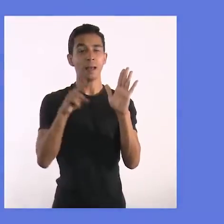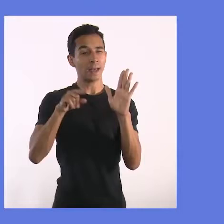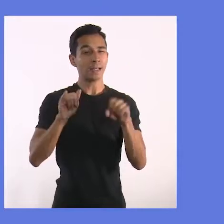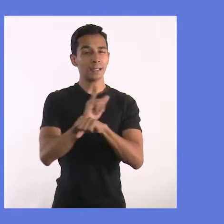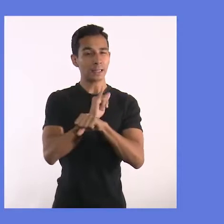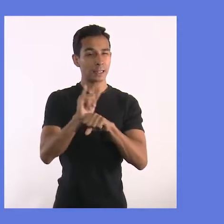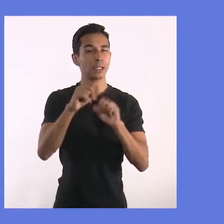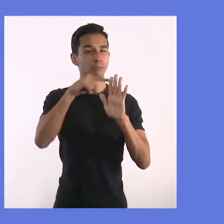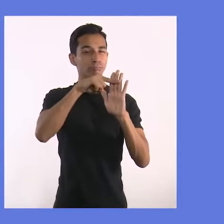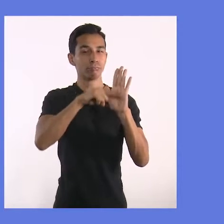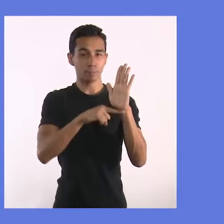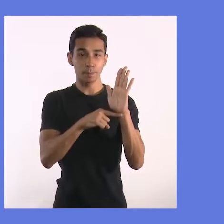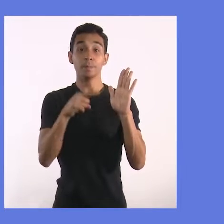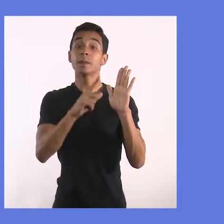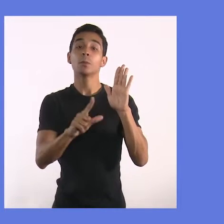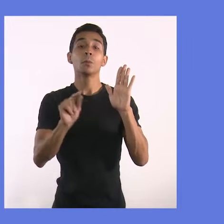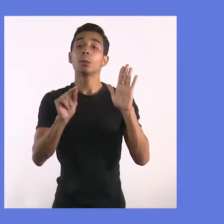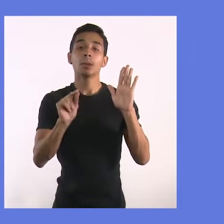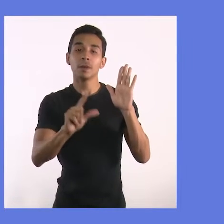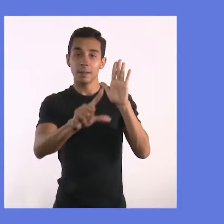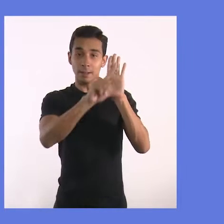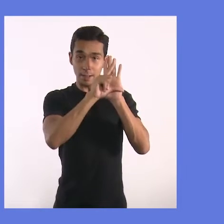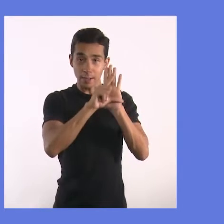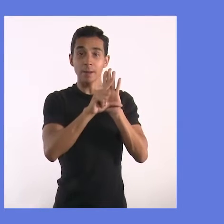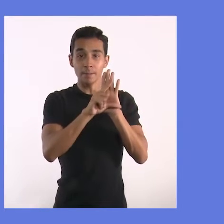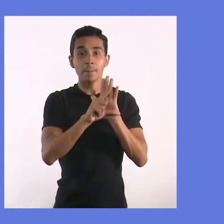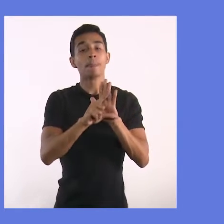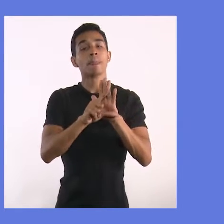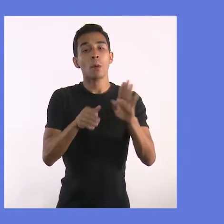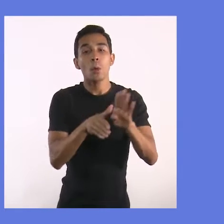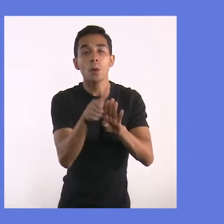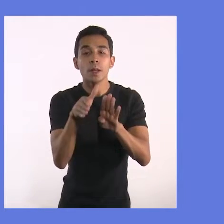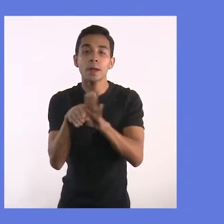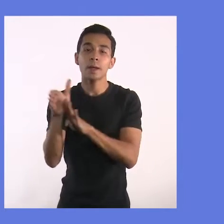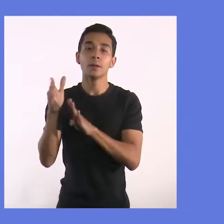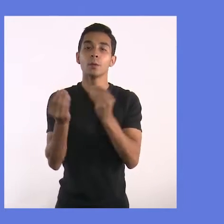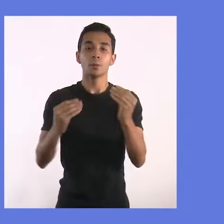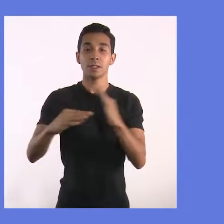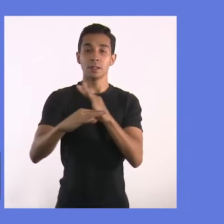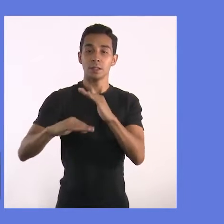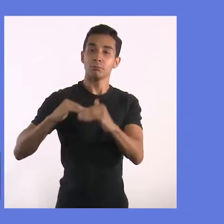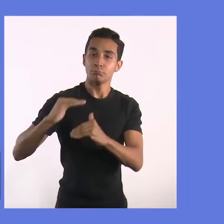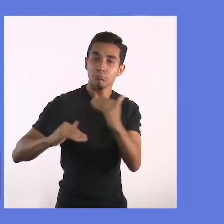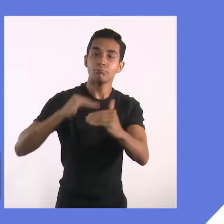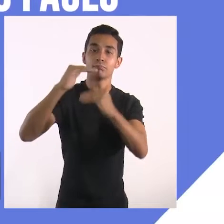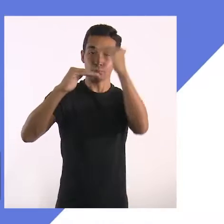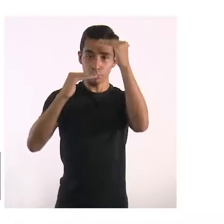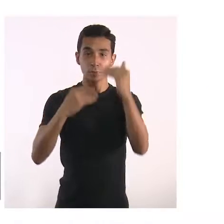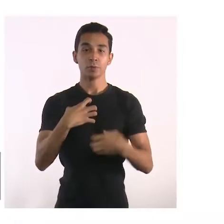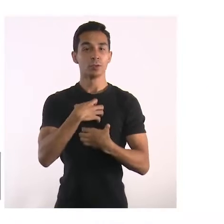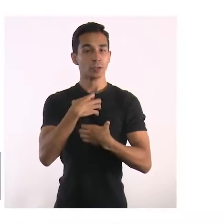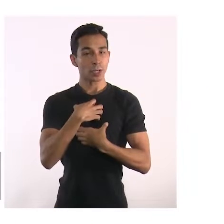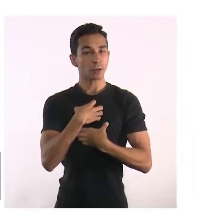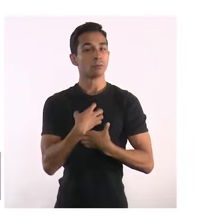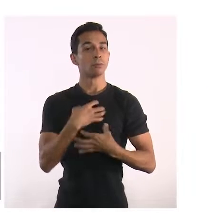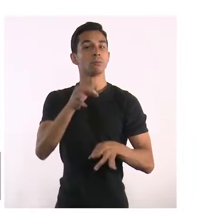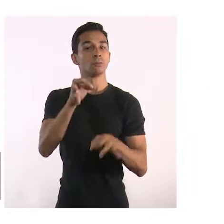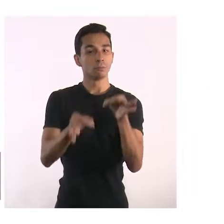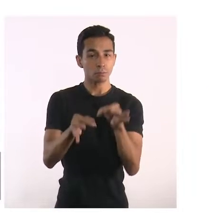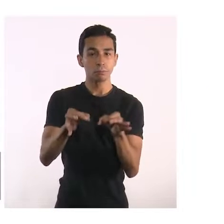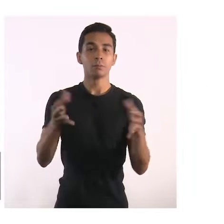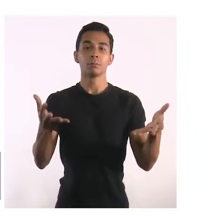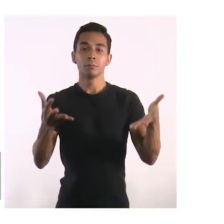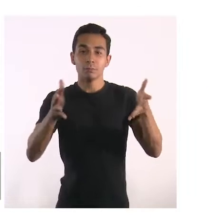O plano diretor é uma lei que orienta o crescimento e o desenvolvimento urbano de toda a cidade, com o objetivo de torná-la mais justa,